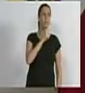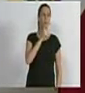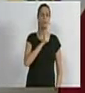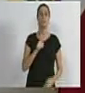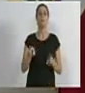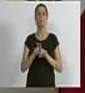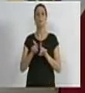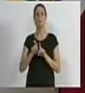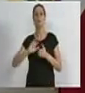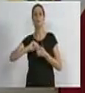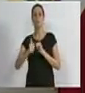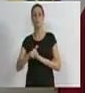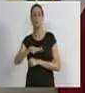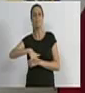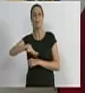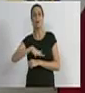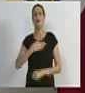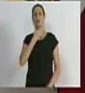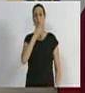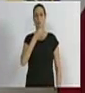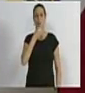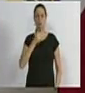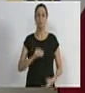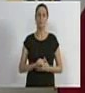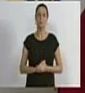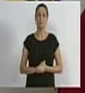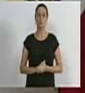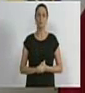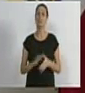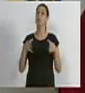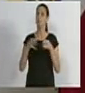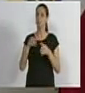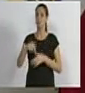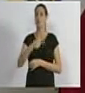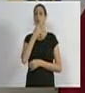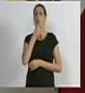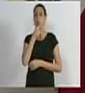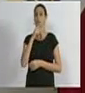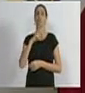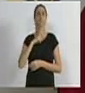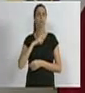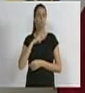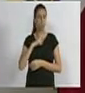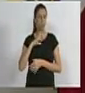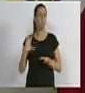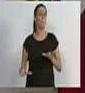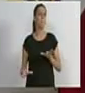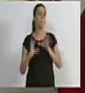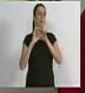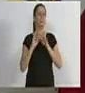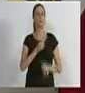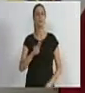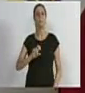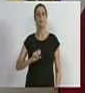tanto na área do esporte com o time masculino. E no time masculino teve um grande parceiro, nosso grande parceiro